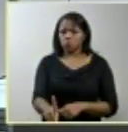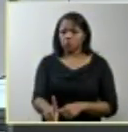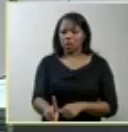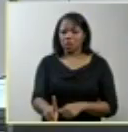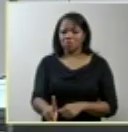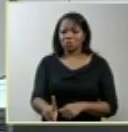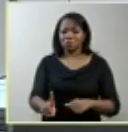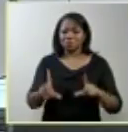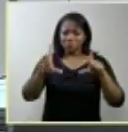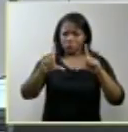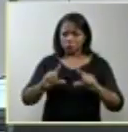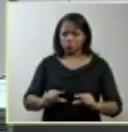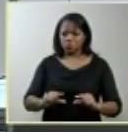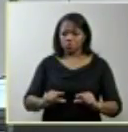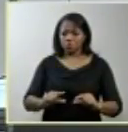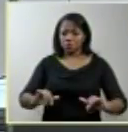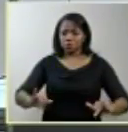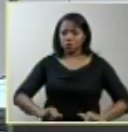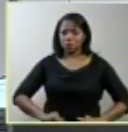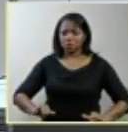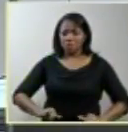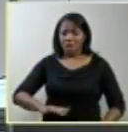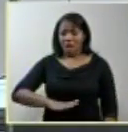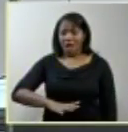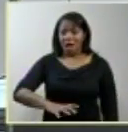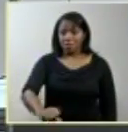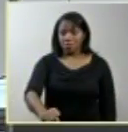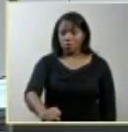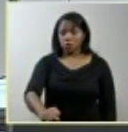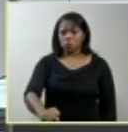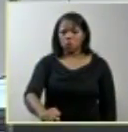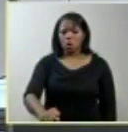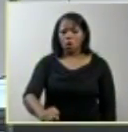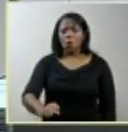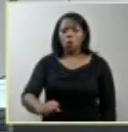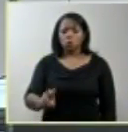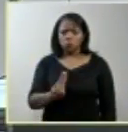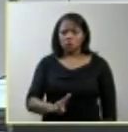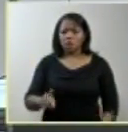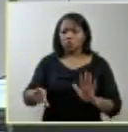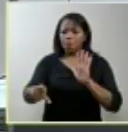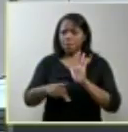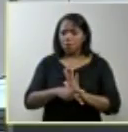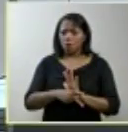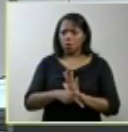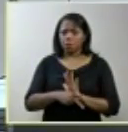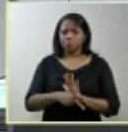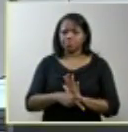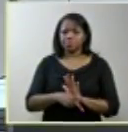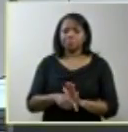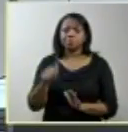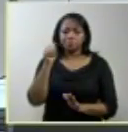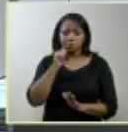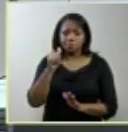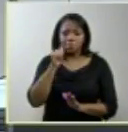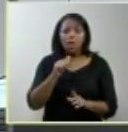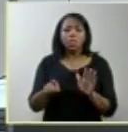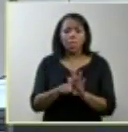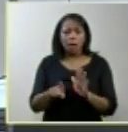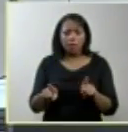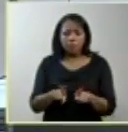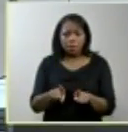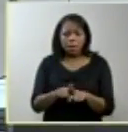seu sofrimento aborto somente é utilizado por elas para descrever os termos da lei penal que as impedem de